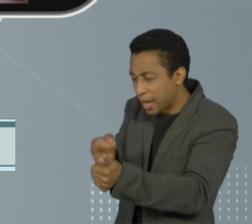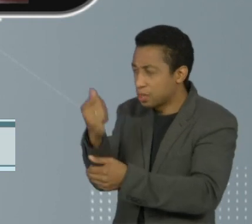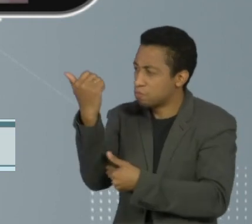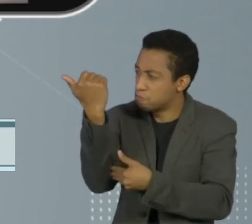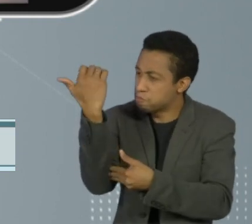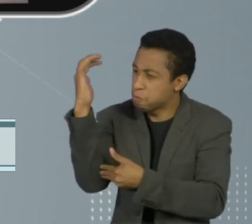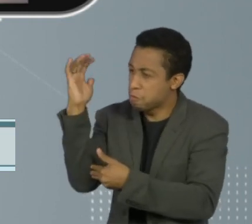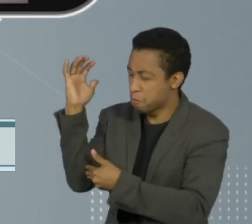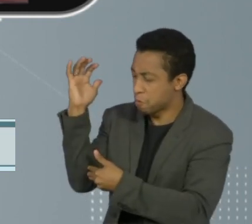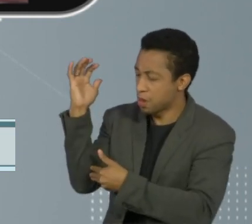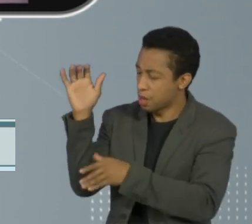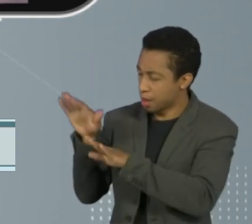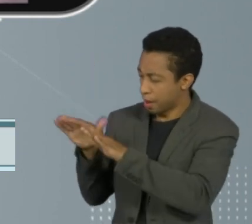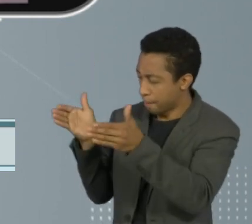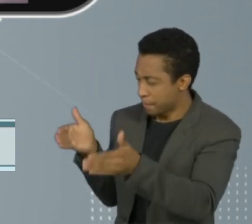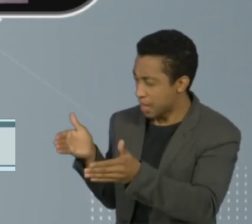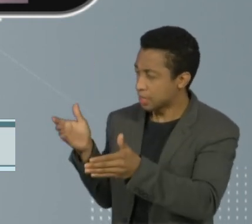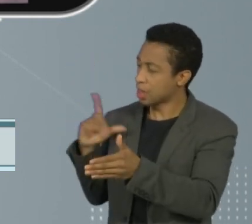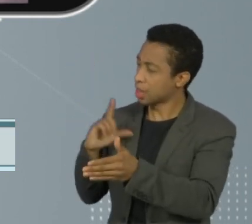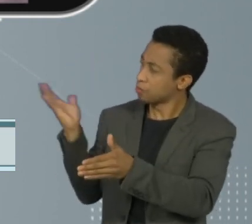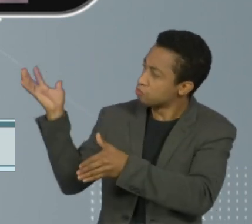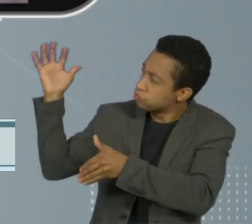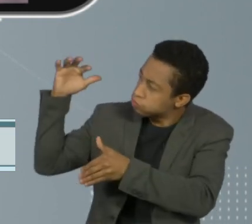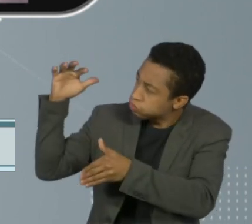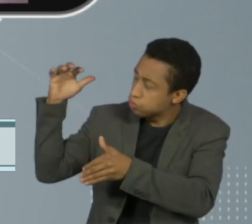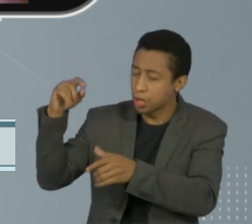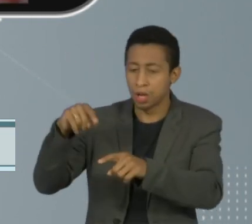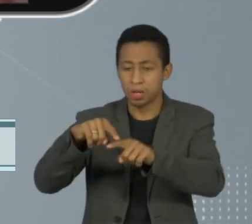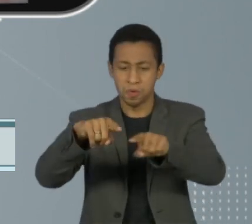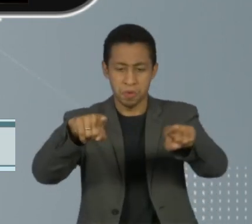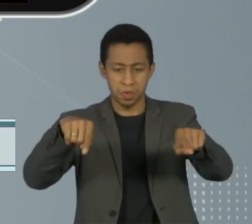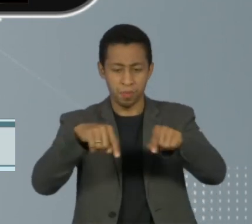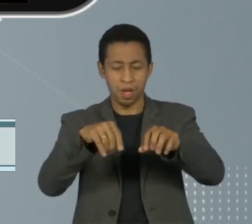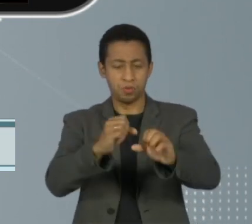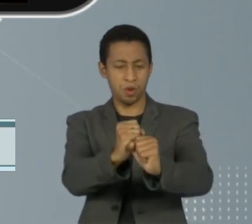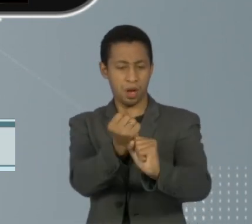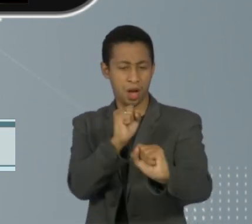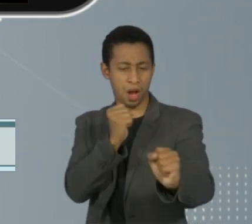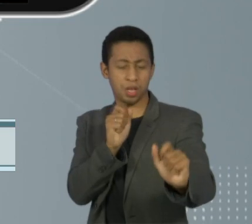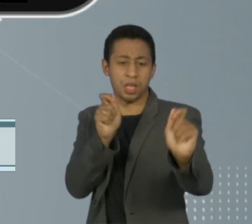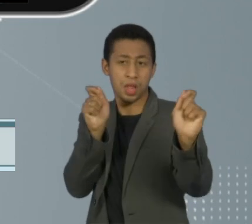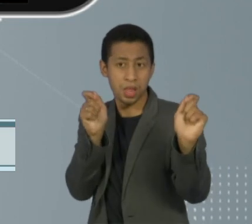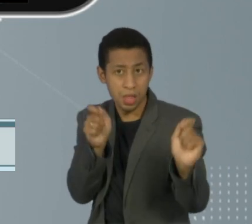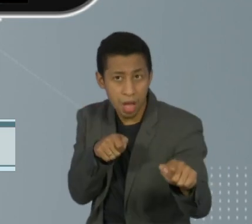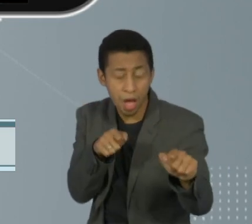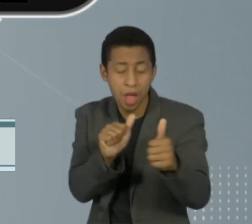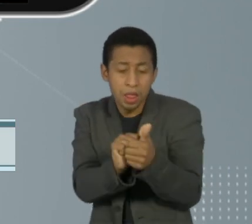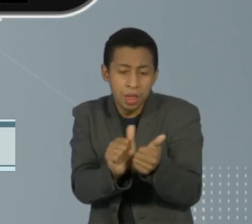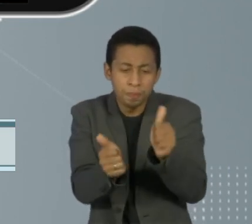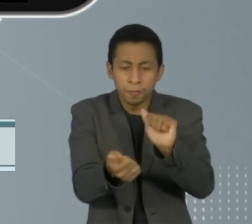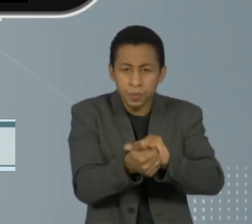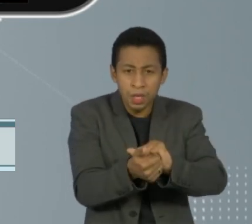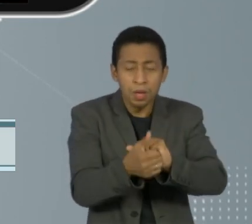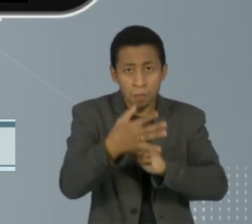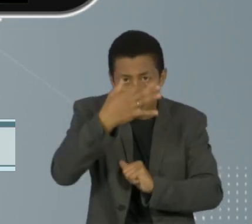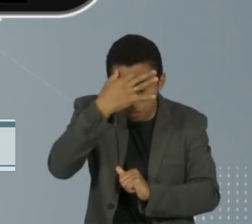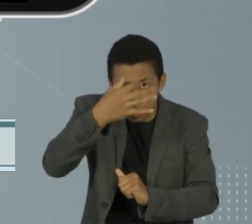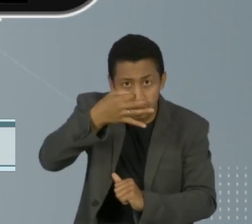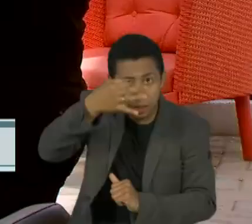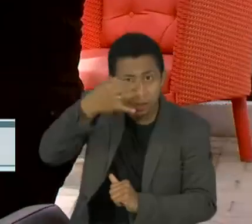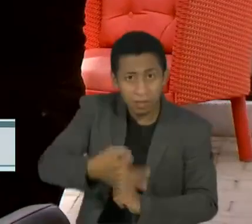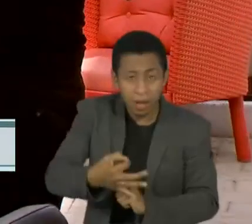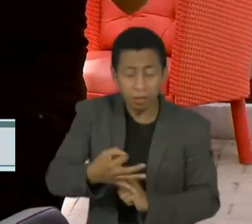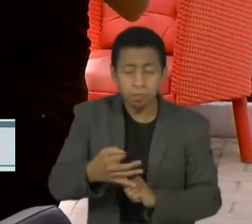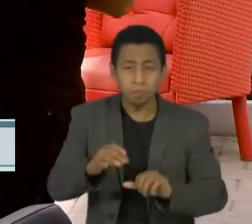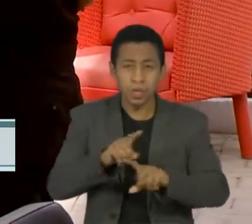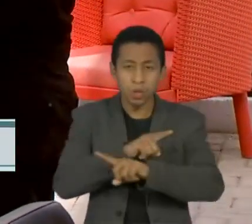aqui eu tenho um espaço um pouco maior. Olhar só esses detalhes com muito bom senso e fazer uma coisa agradável para